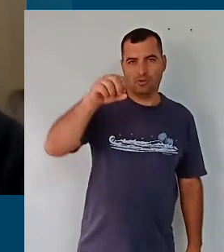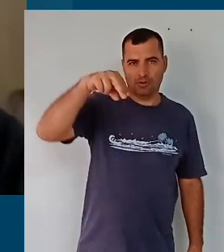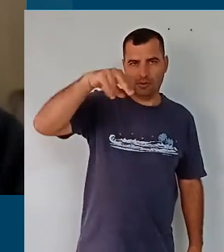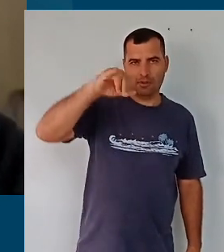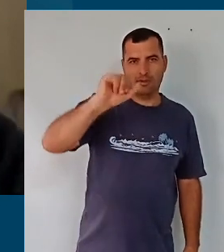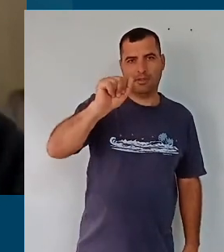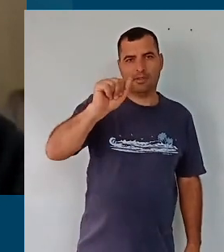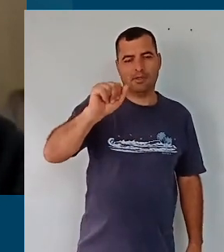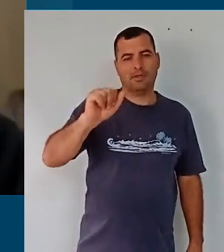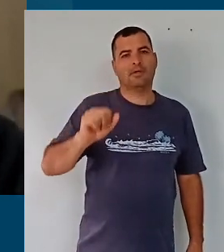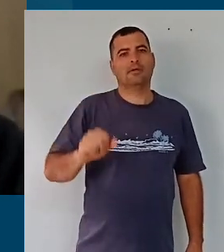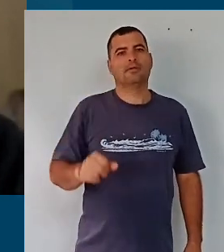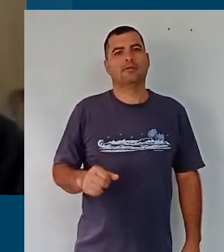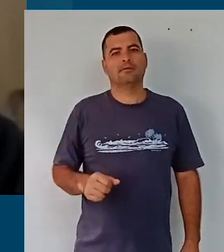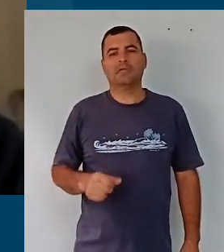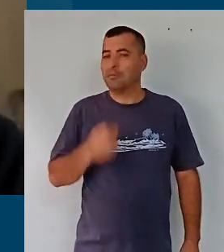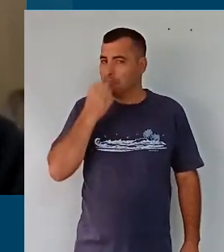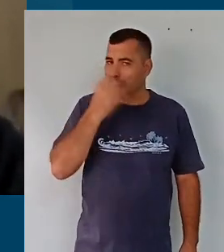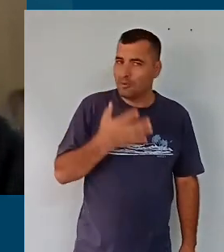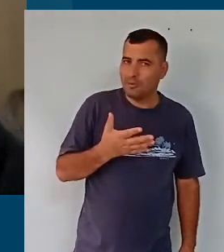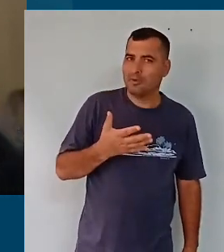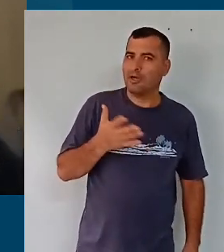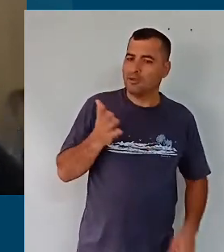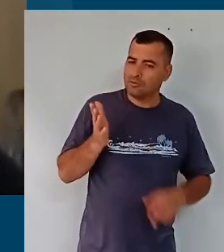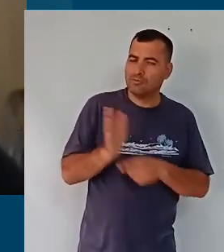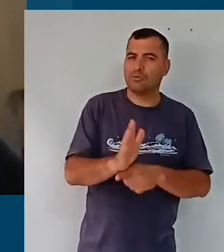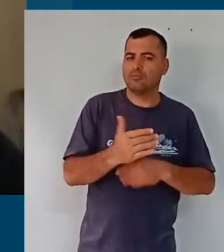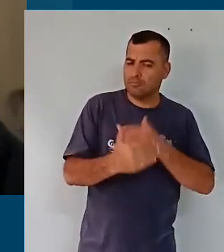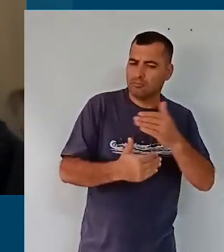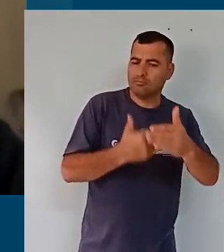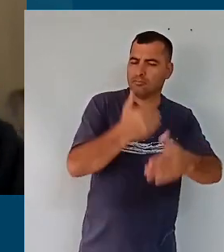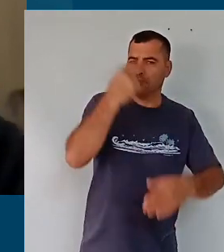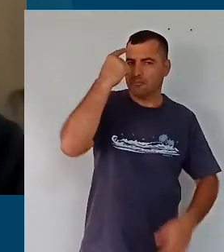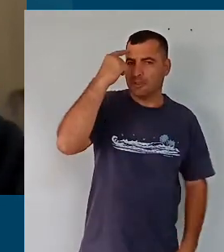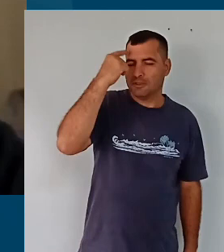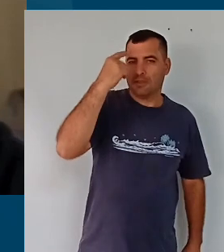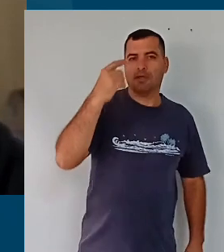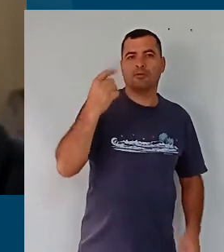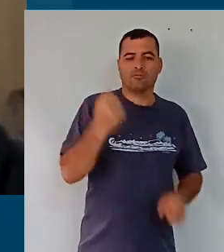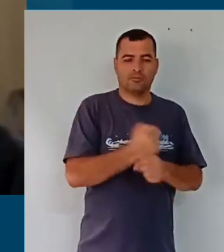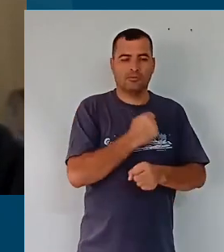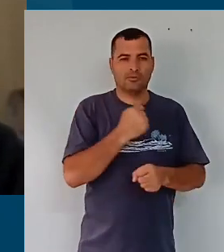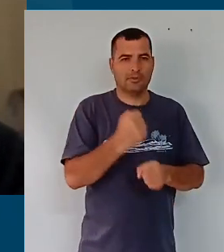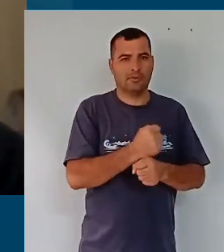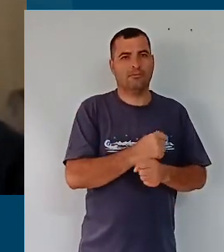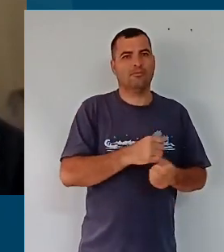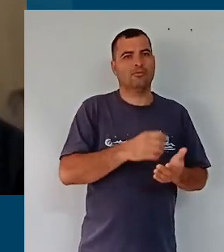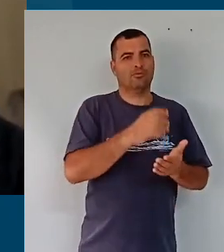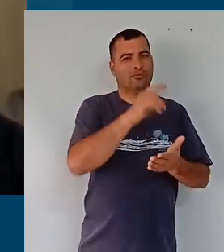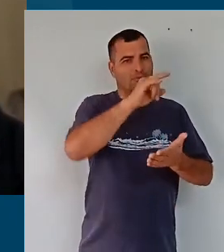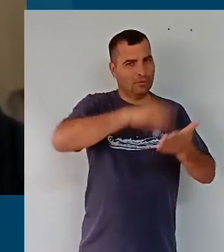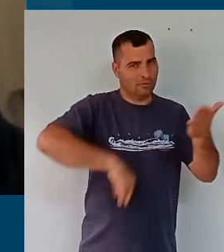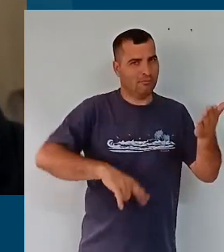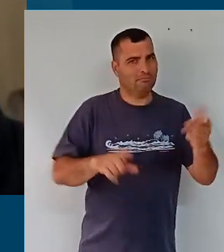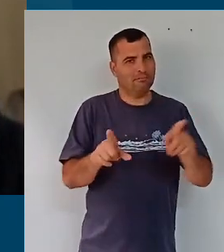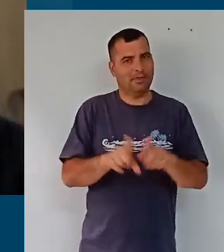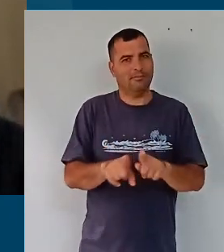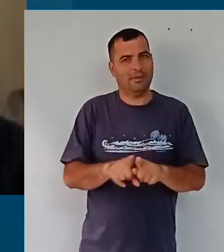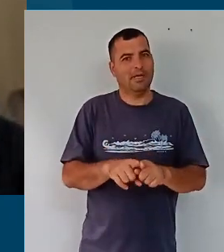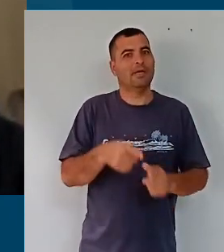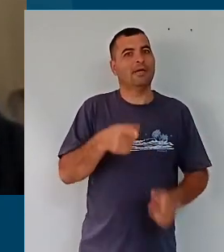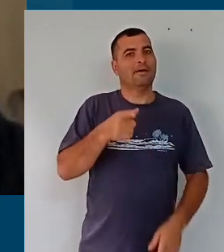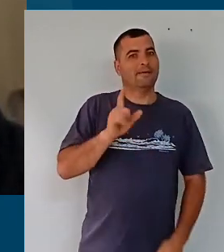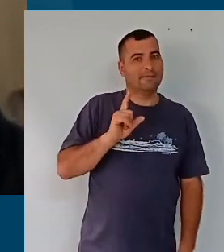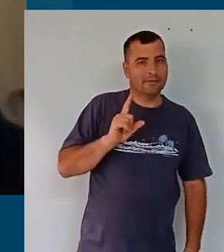Eliane, que foram pessoas que nos ajudaram no processo de pensar a construção desse currículo. De